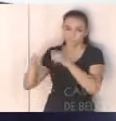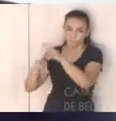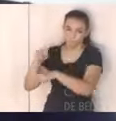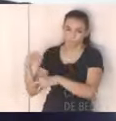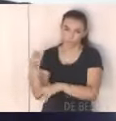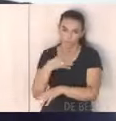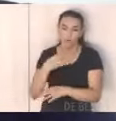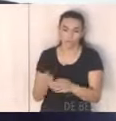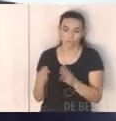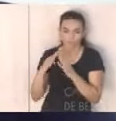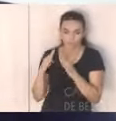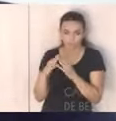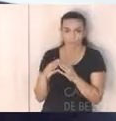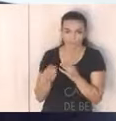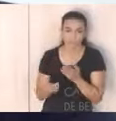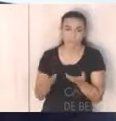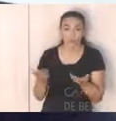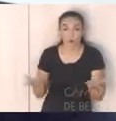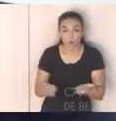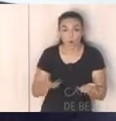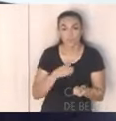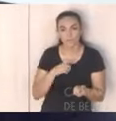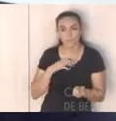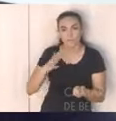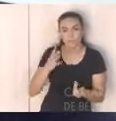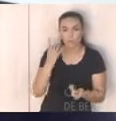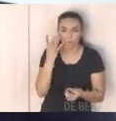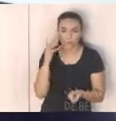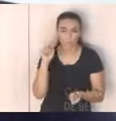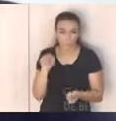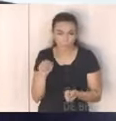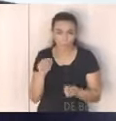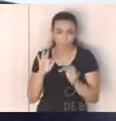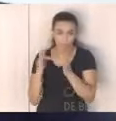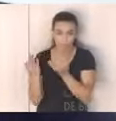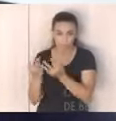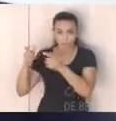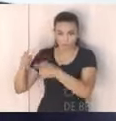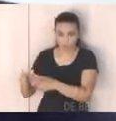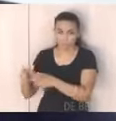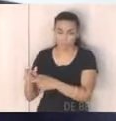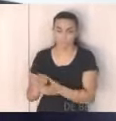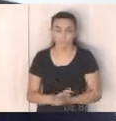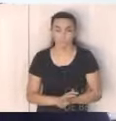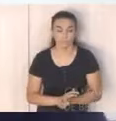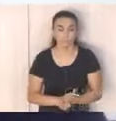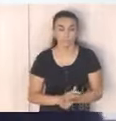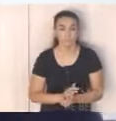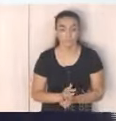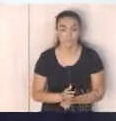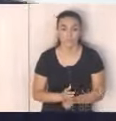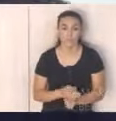temos hoje hoje em torno de 4 mil famílias lá né e